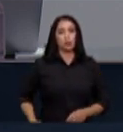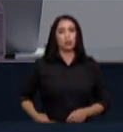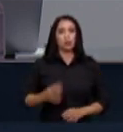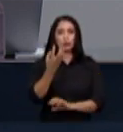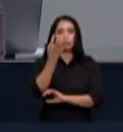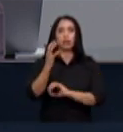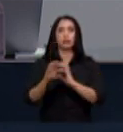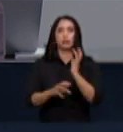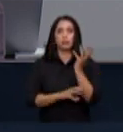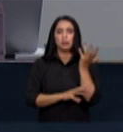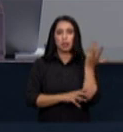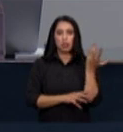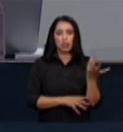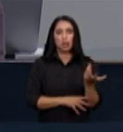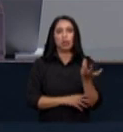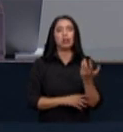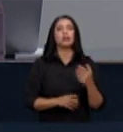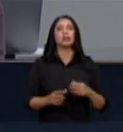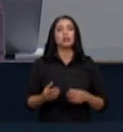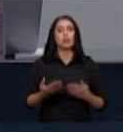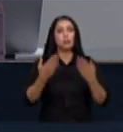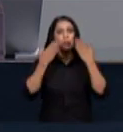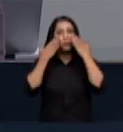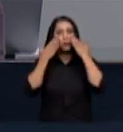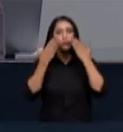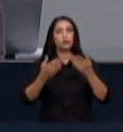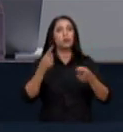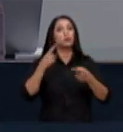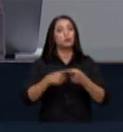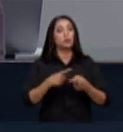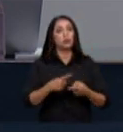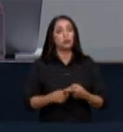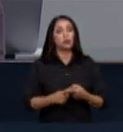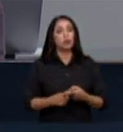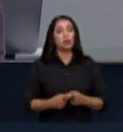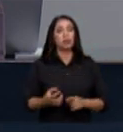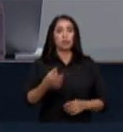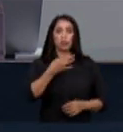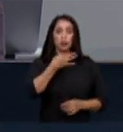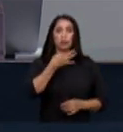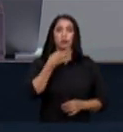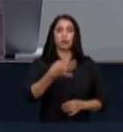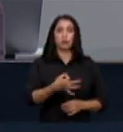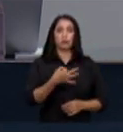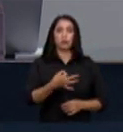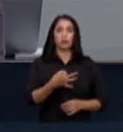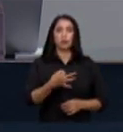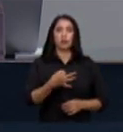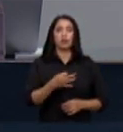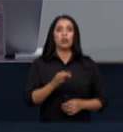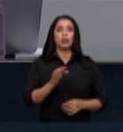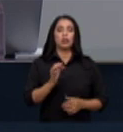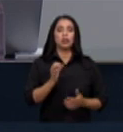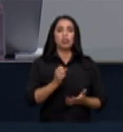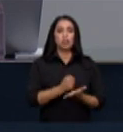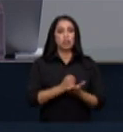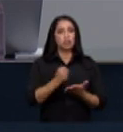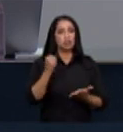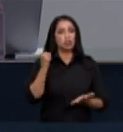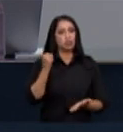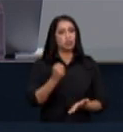e apresentou as suas razões e o argumento de que essas omissões já haviam sido